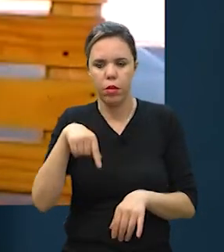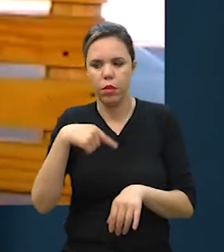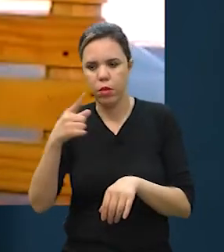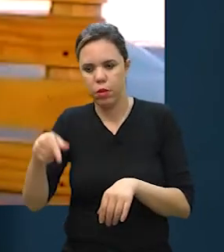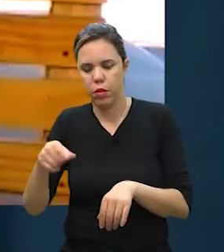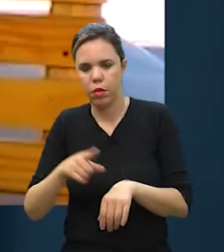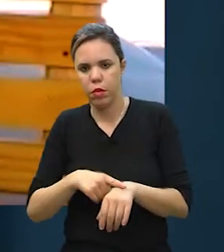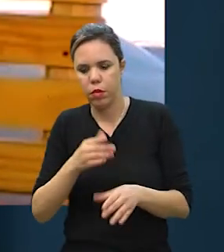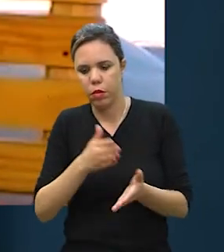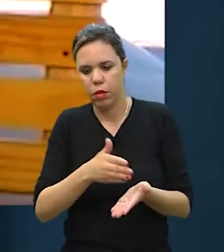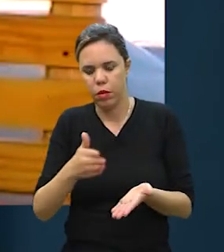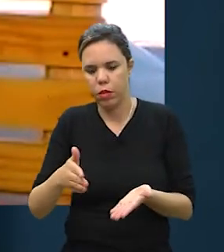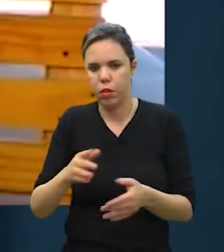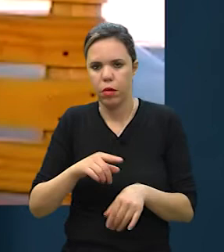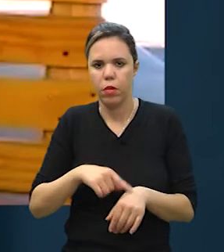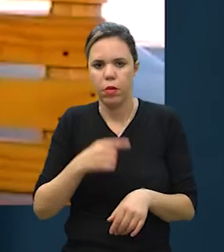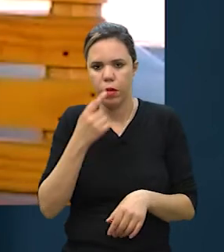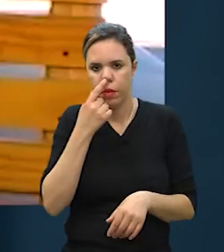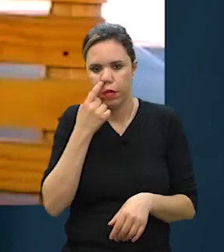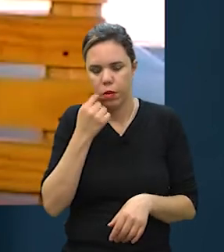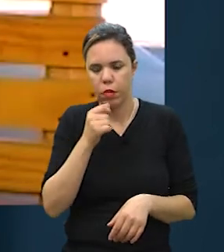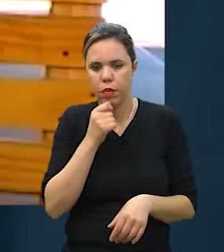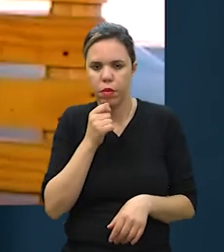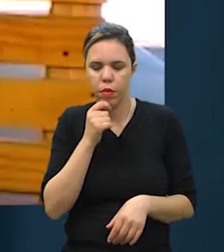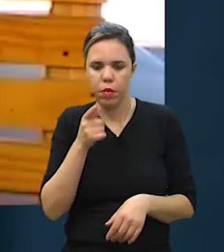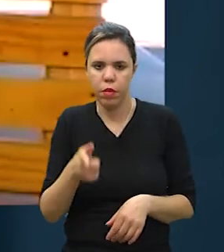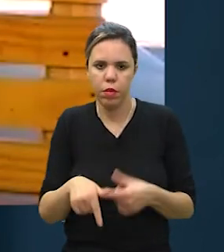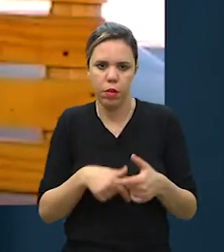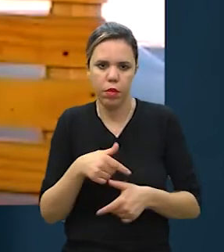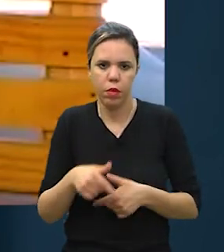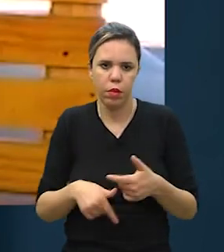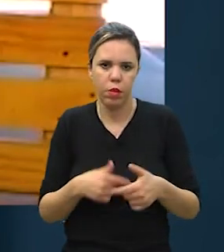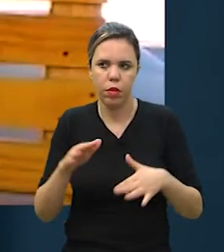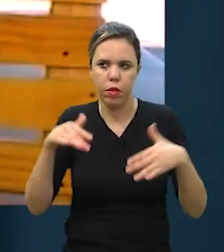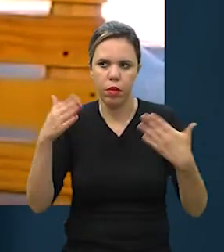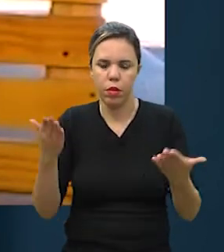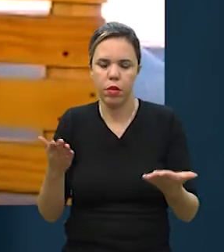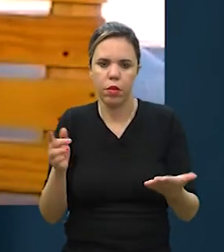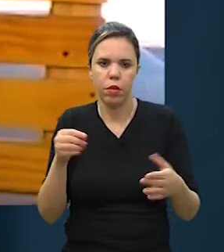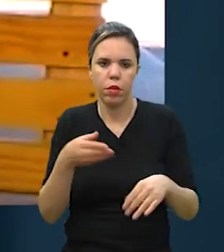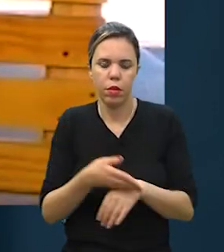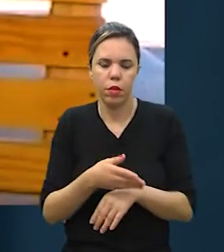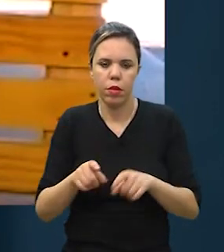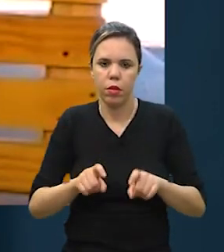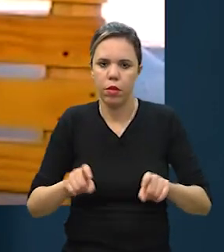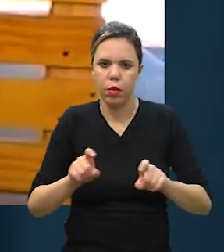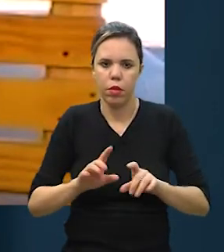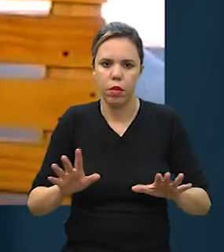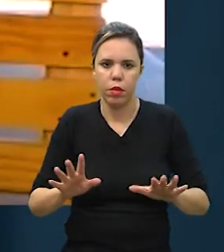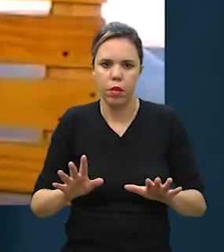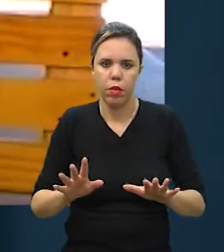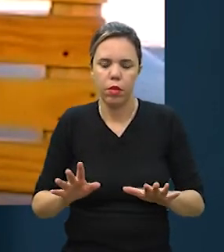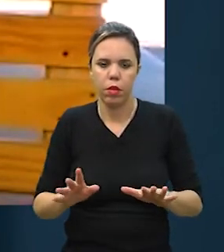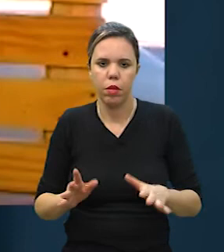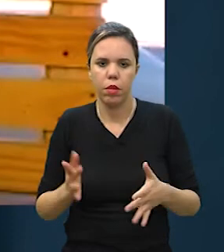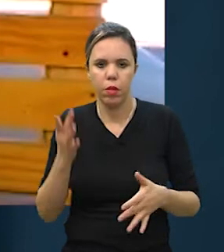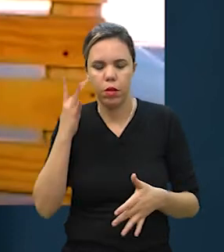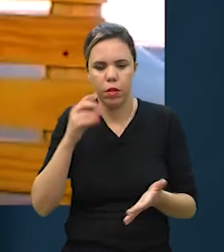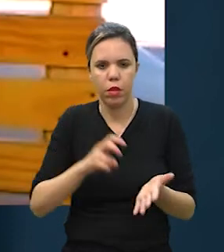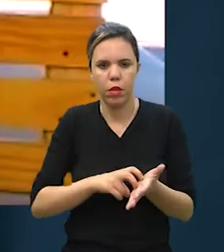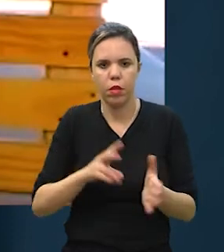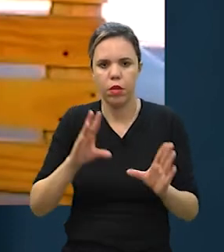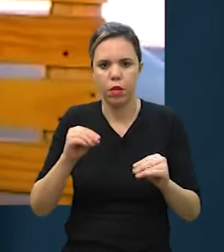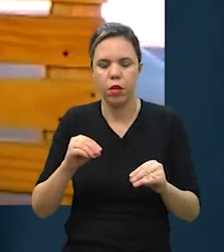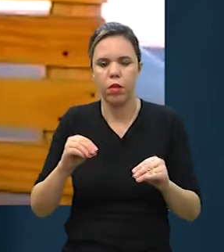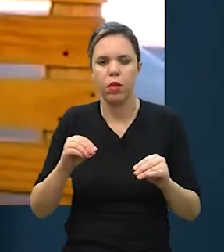você consegue fracionar de acordo com a sua rotina. Se você ainda está trabalhando fora, não está fazendo home office, você coloca de manhã, coloca